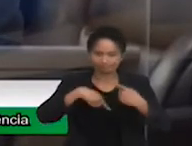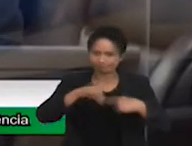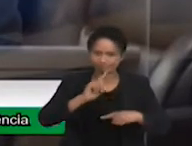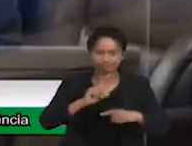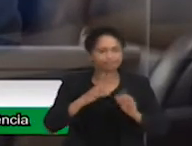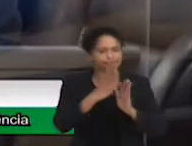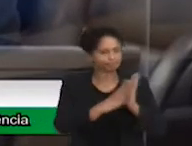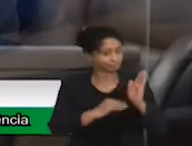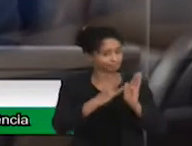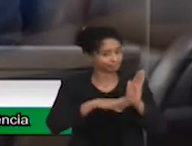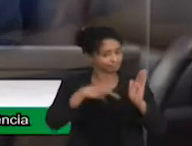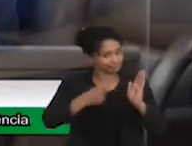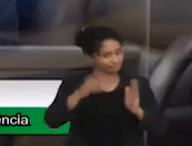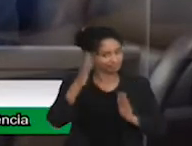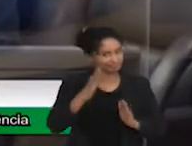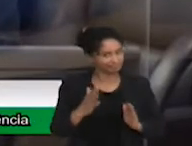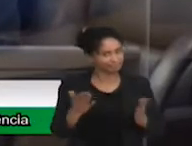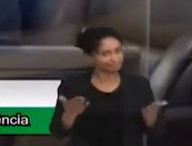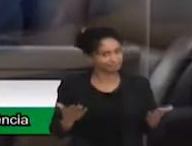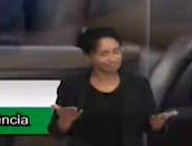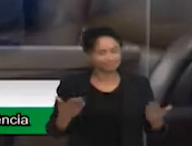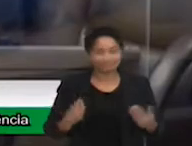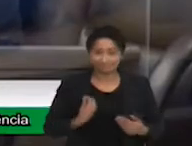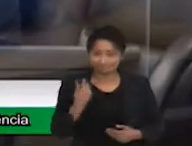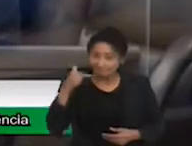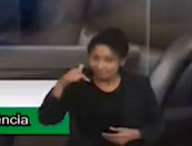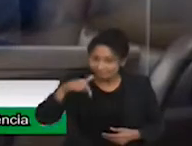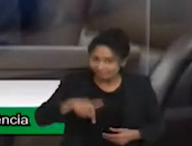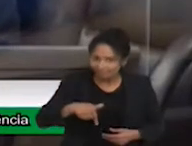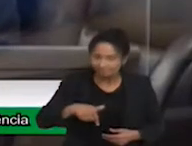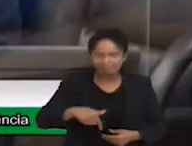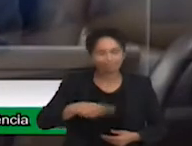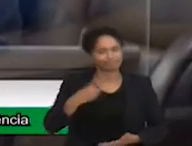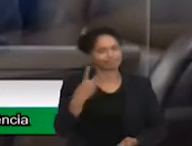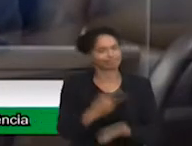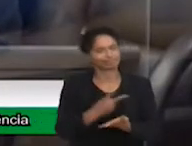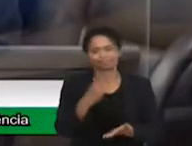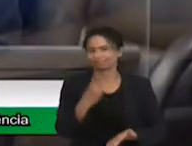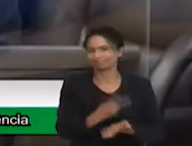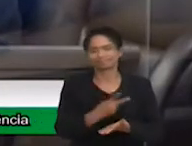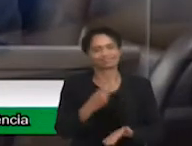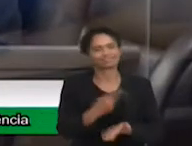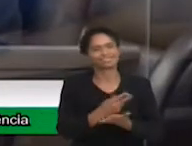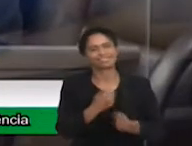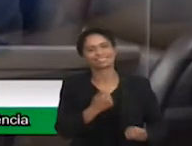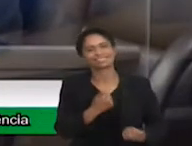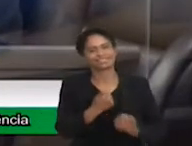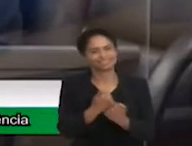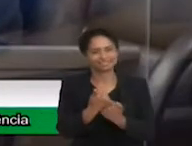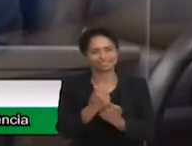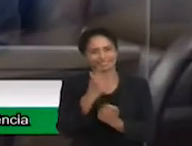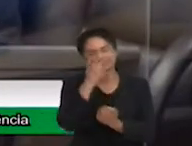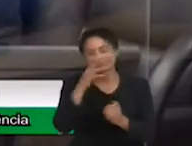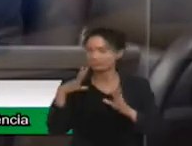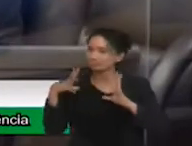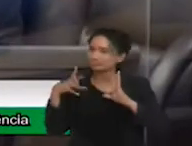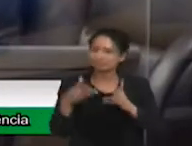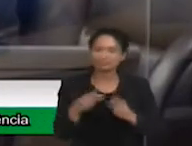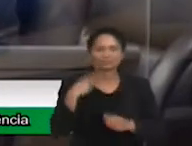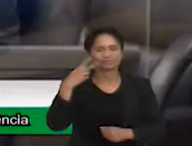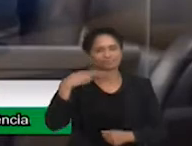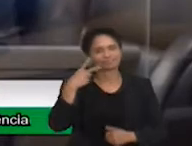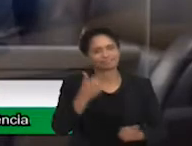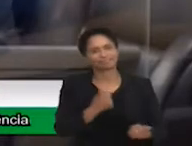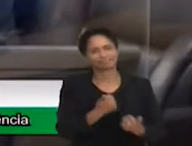mesmo. Enquanto eu estiver aqui, o meu gabinete sempre vai estar à disposição. E acho que de todos os vereadores também. Mas muito